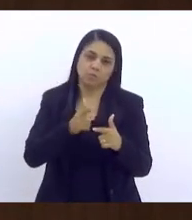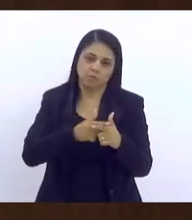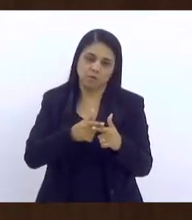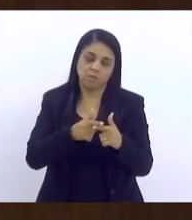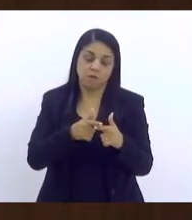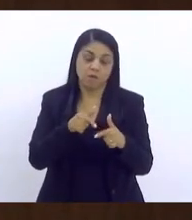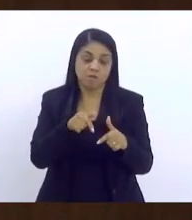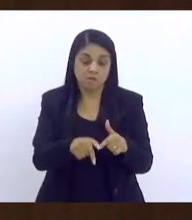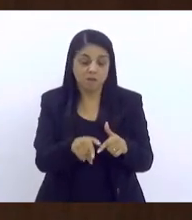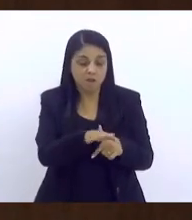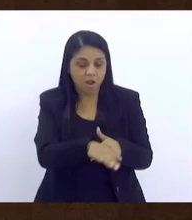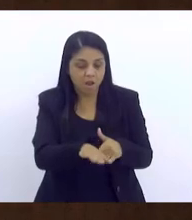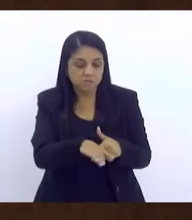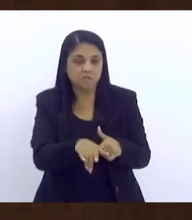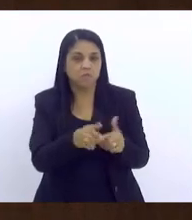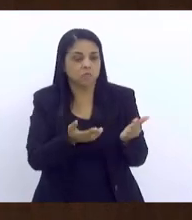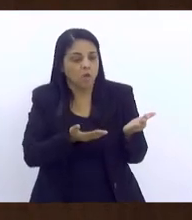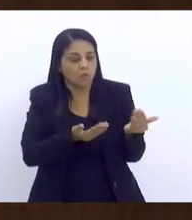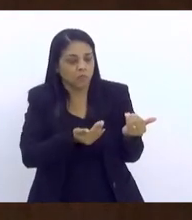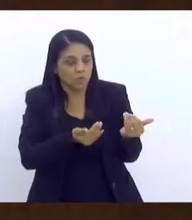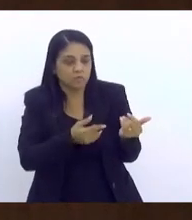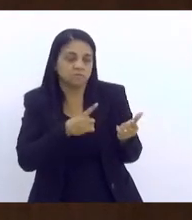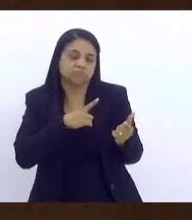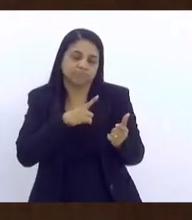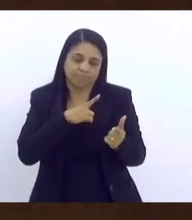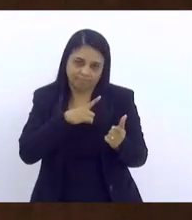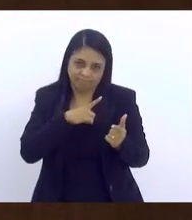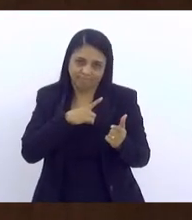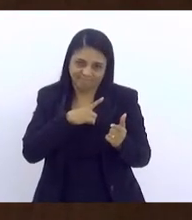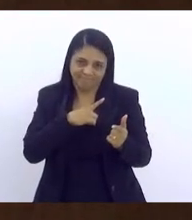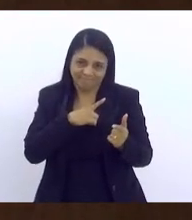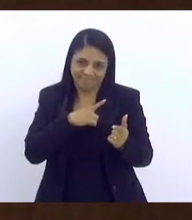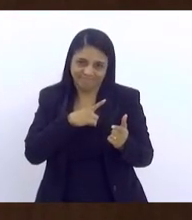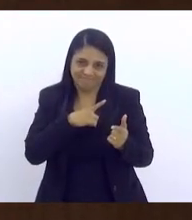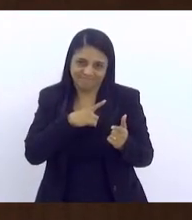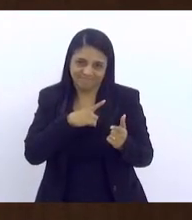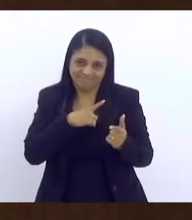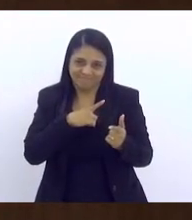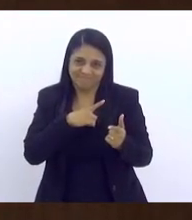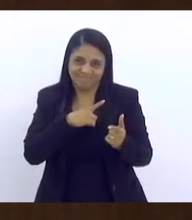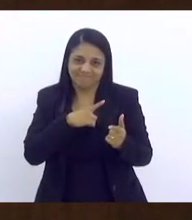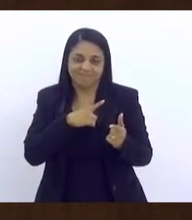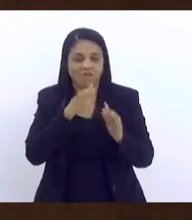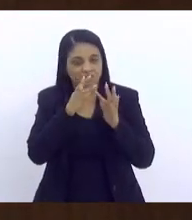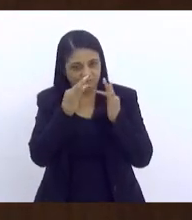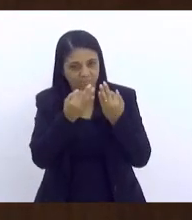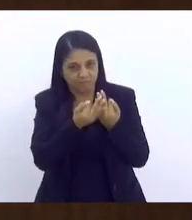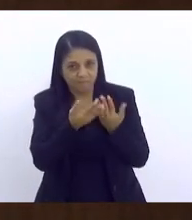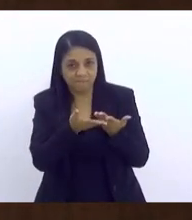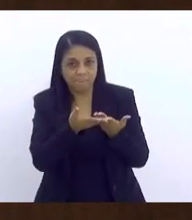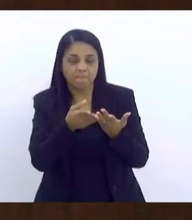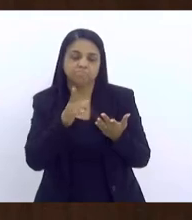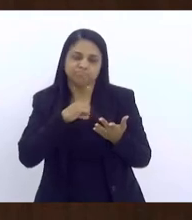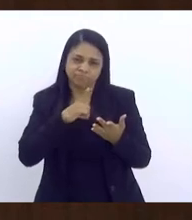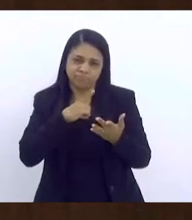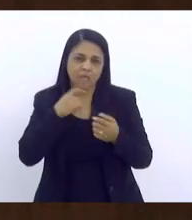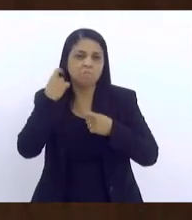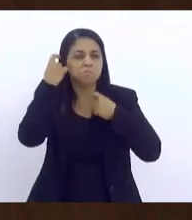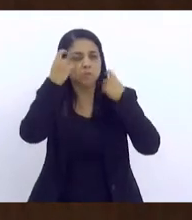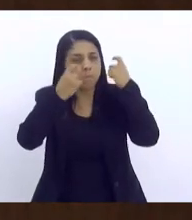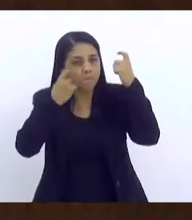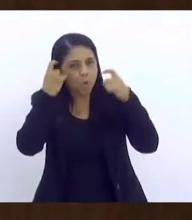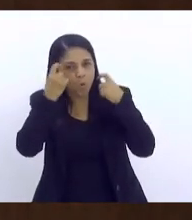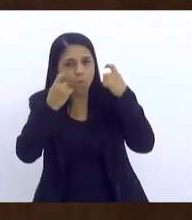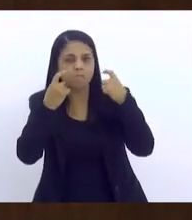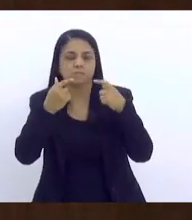quanto criança, teve com a sua família. Muita, muita situação é preocupante para